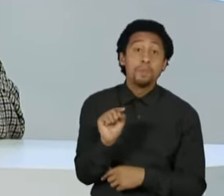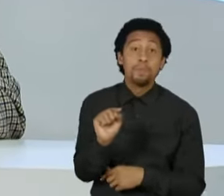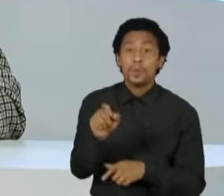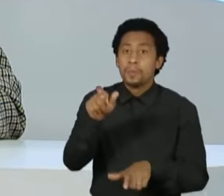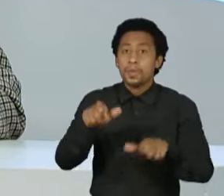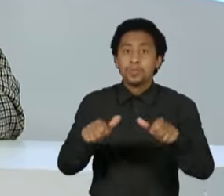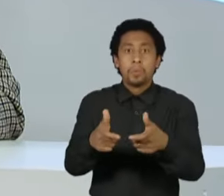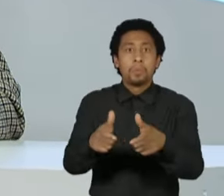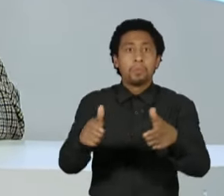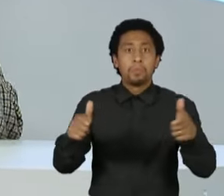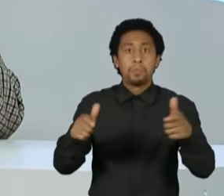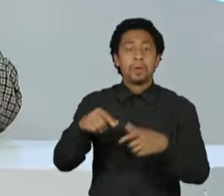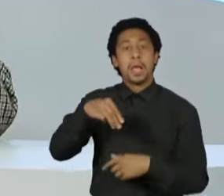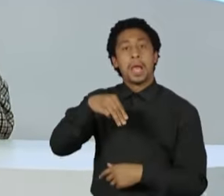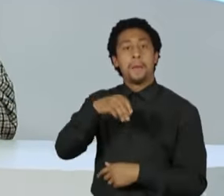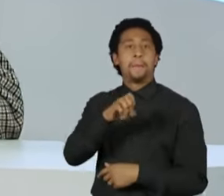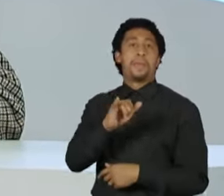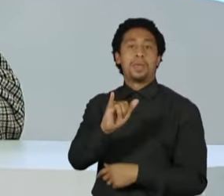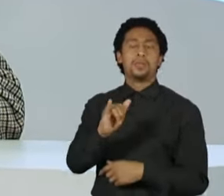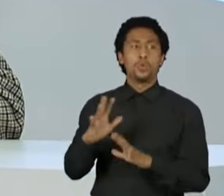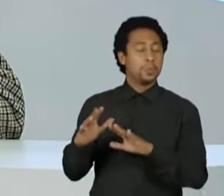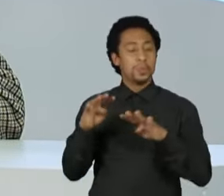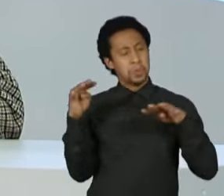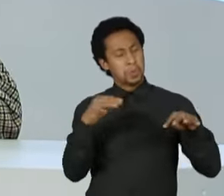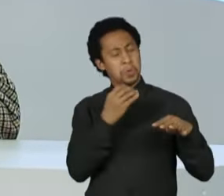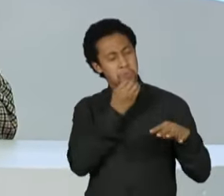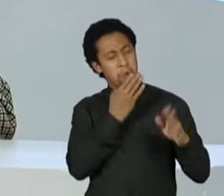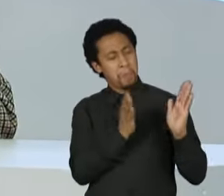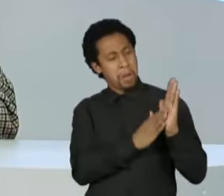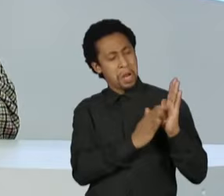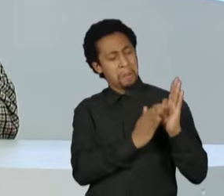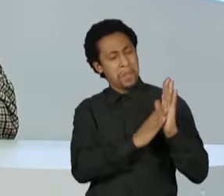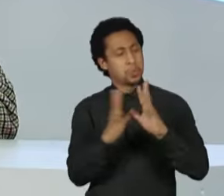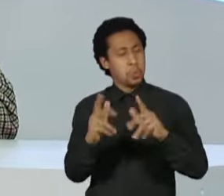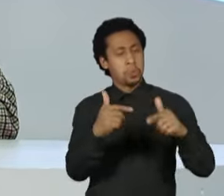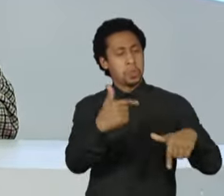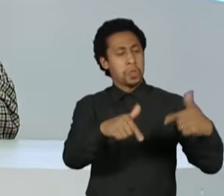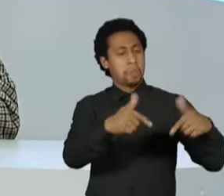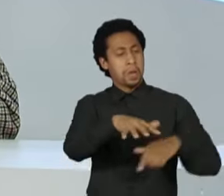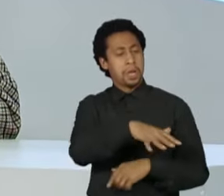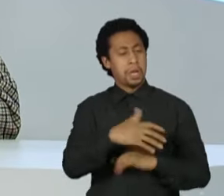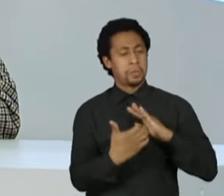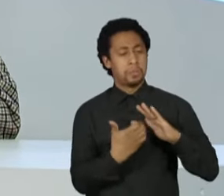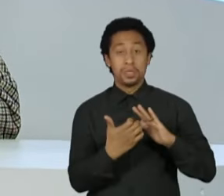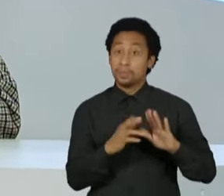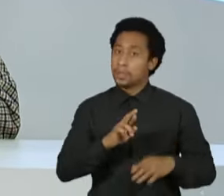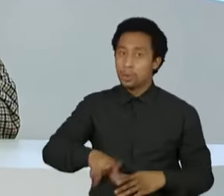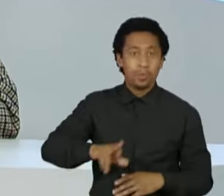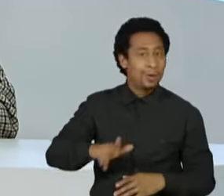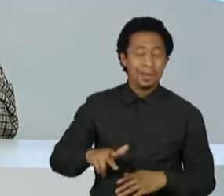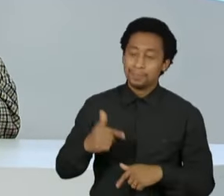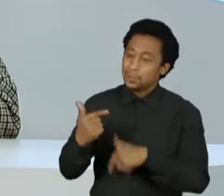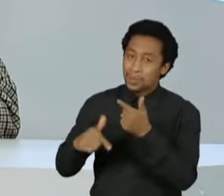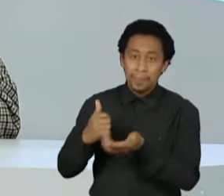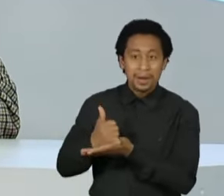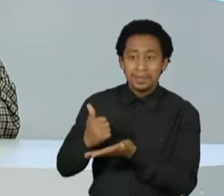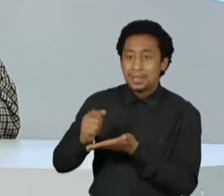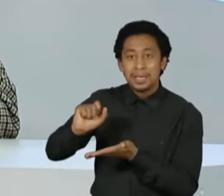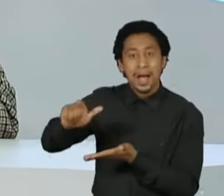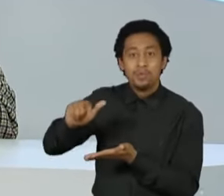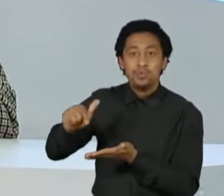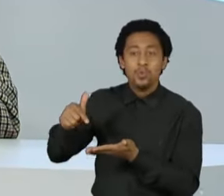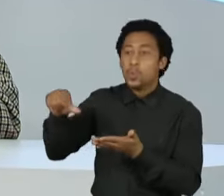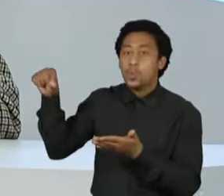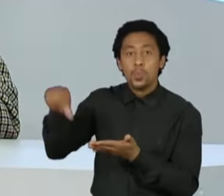país fosse empreendedor com um lado positivo do empreendedorismo, quando na verdade é a precarização do trabalho. Uma vez que grande parte desses